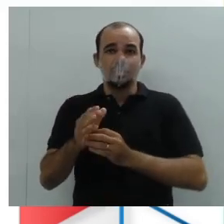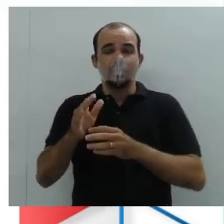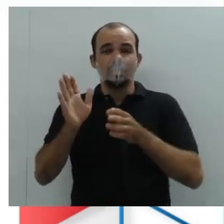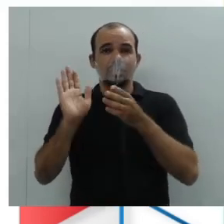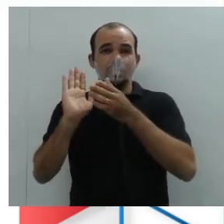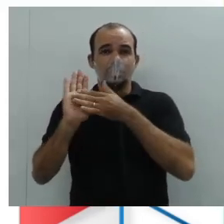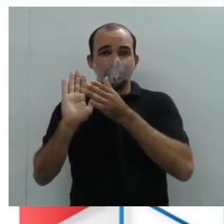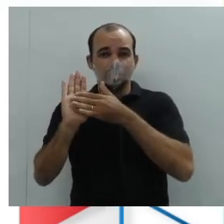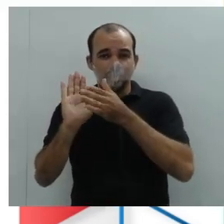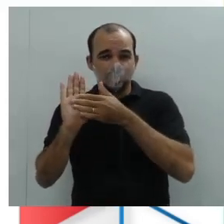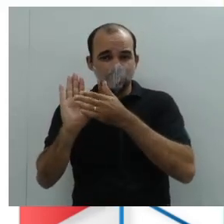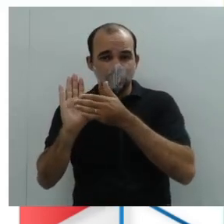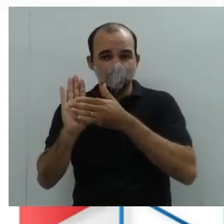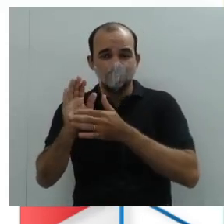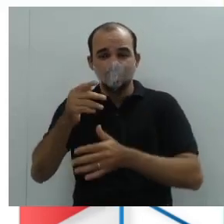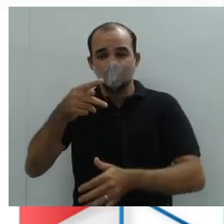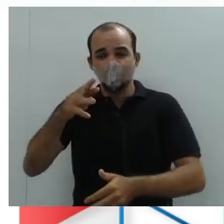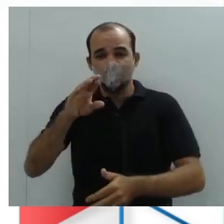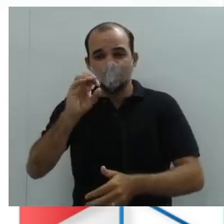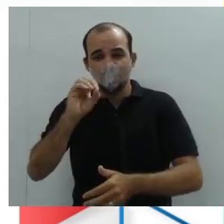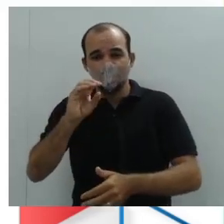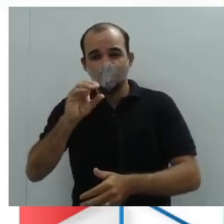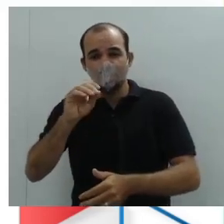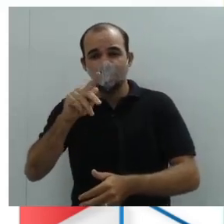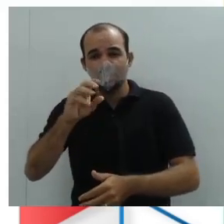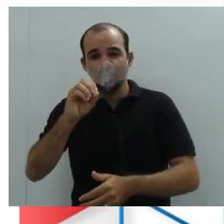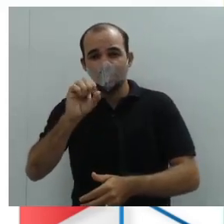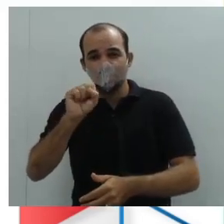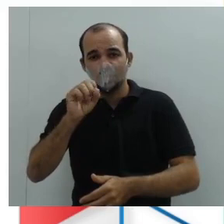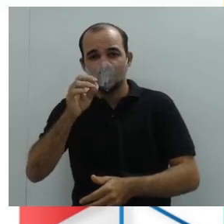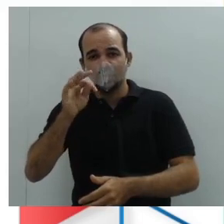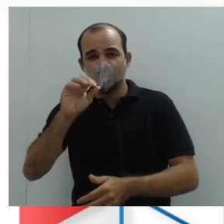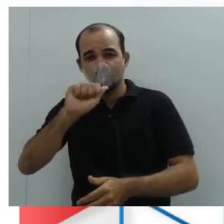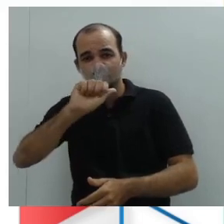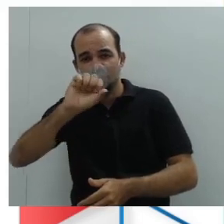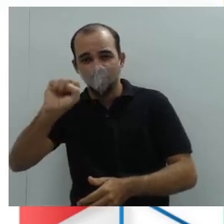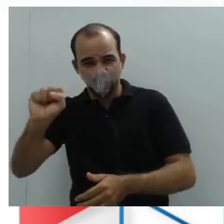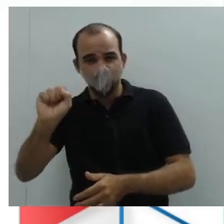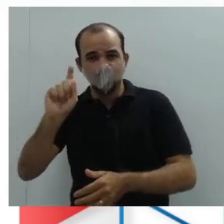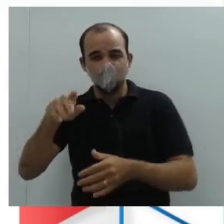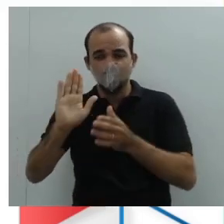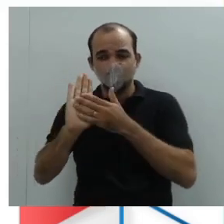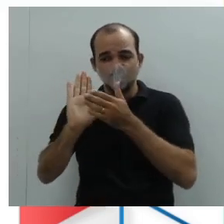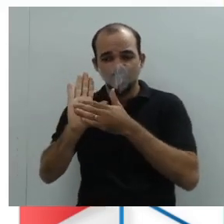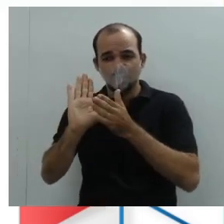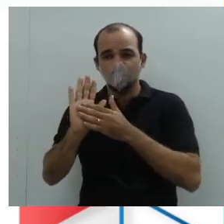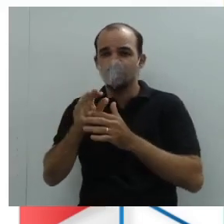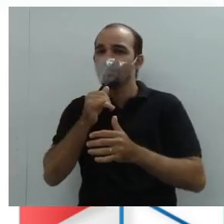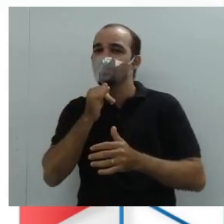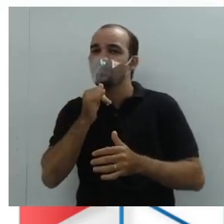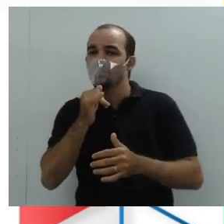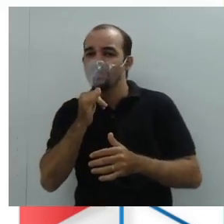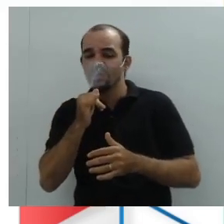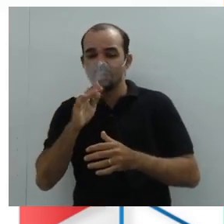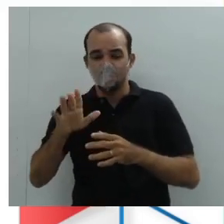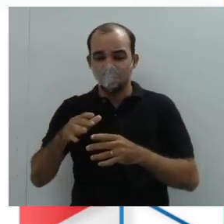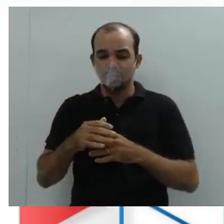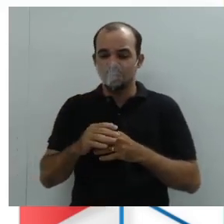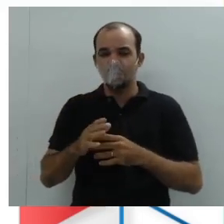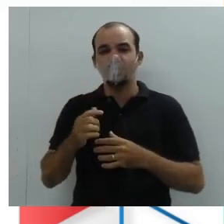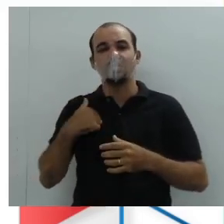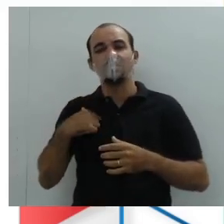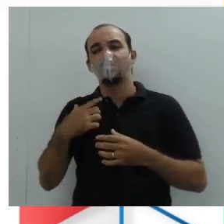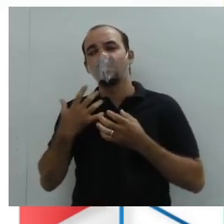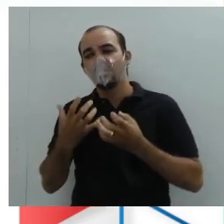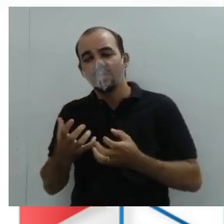são conhecidos por apresentar uma situação problema de forma a propor melhorias para o problema abordado.